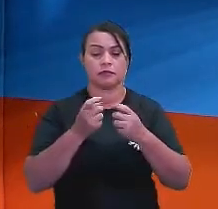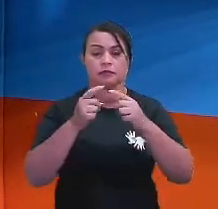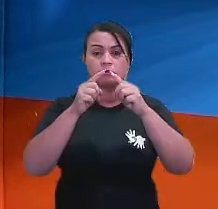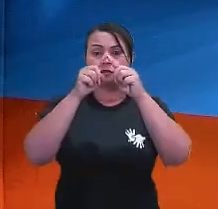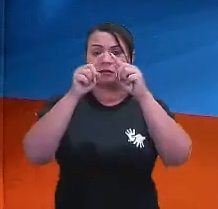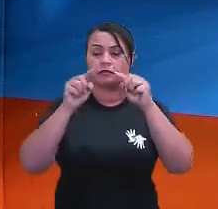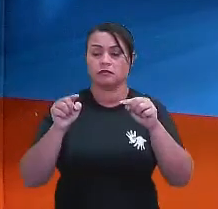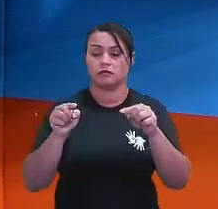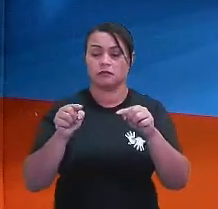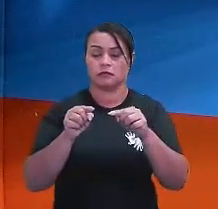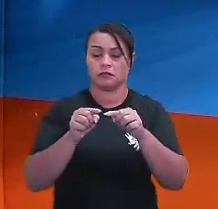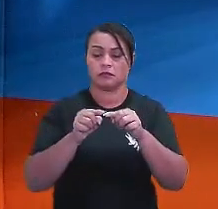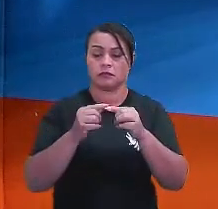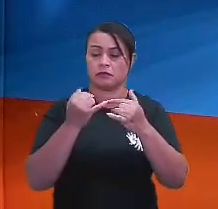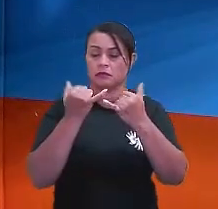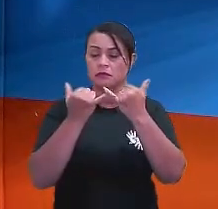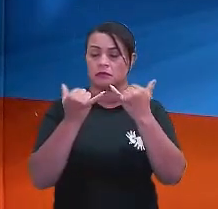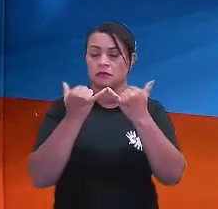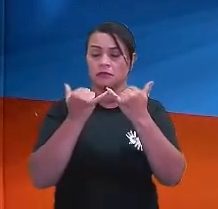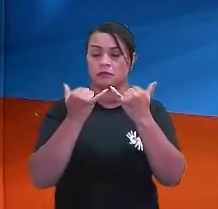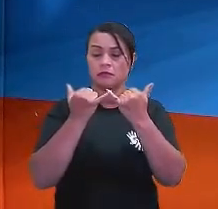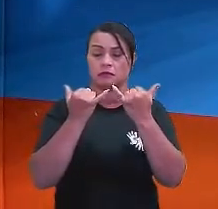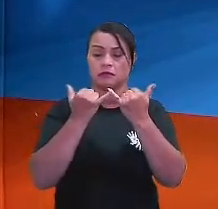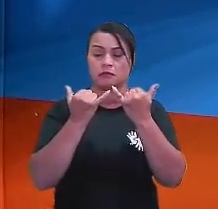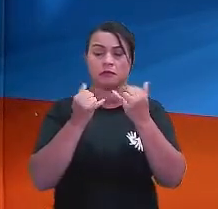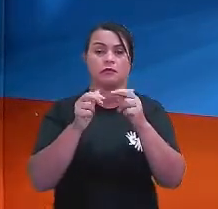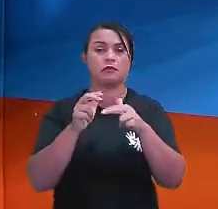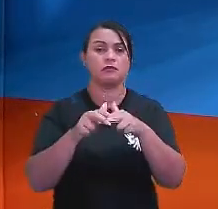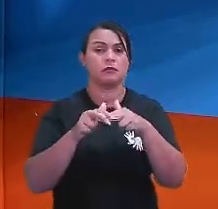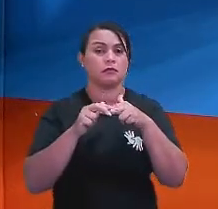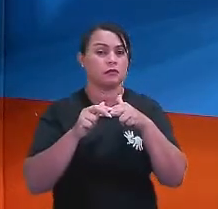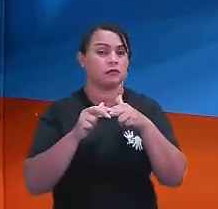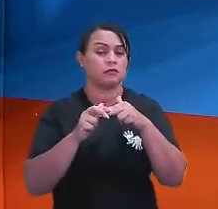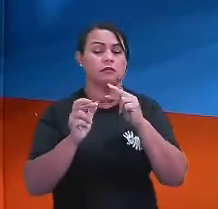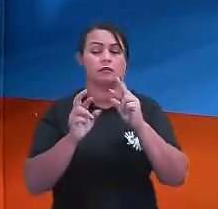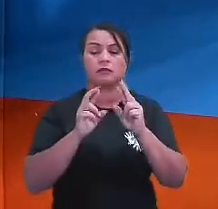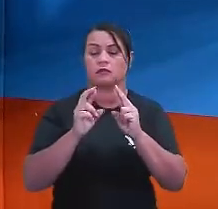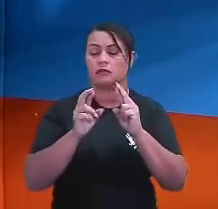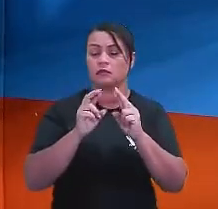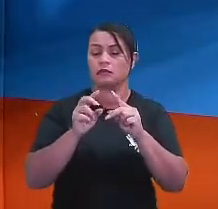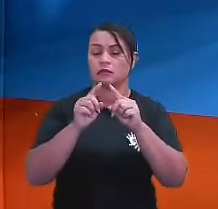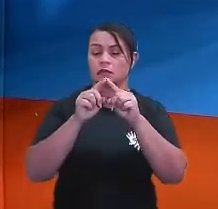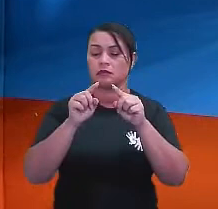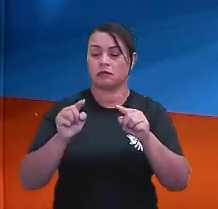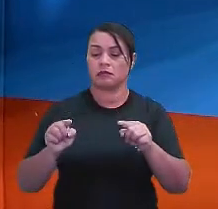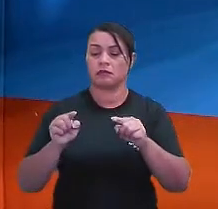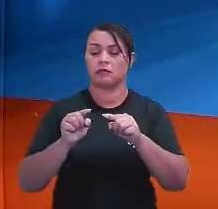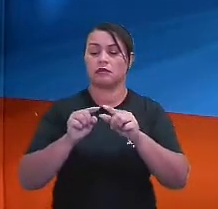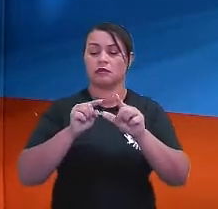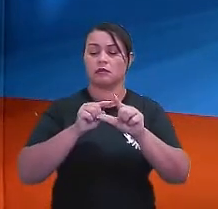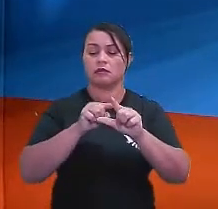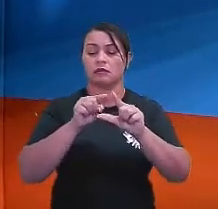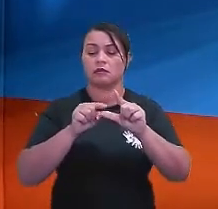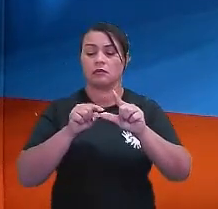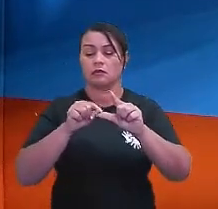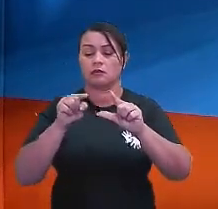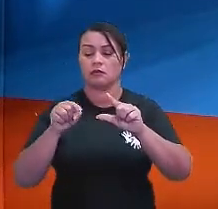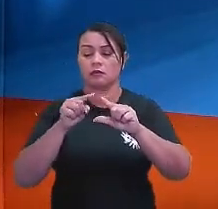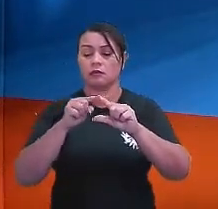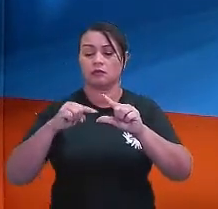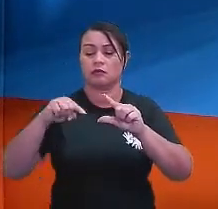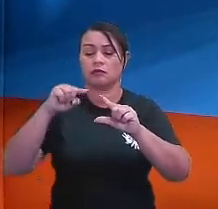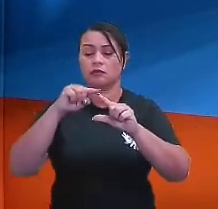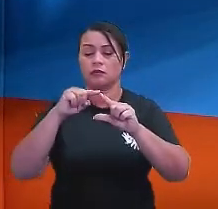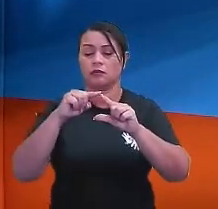o quê? Semelhantes, tá? Por conta dessa relação das medidas dos ângulos e dos lados que são proporcionais,